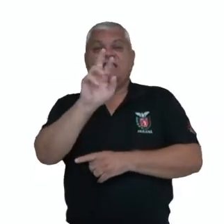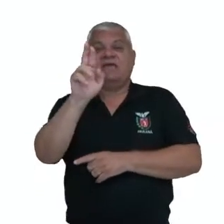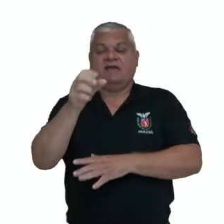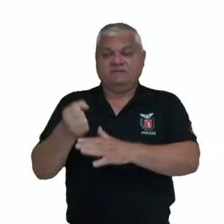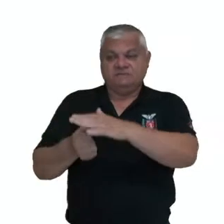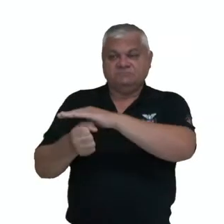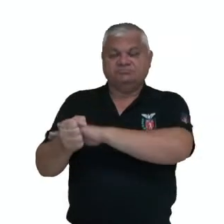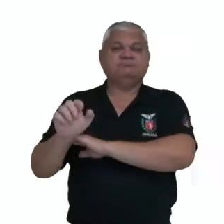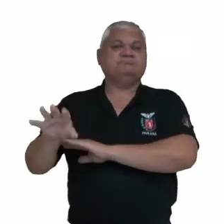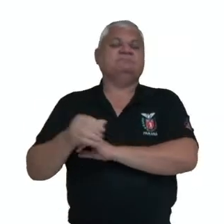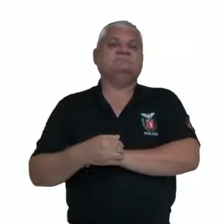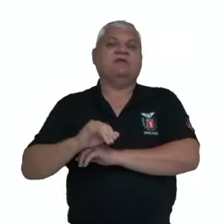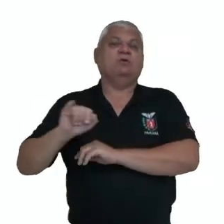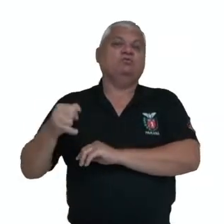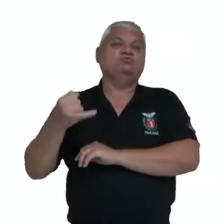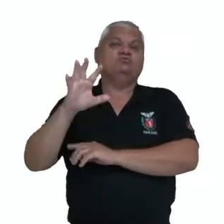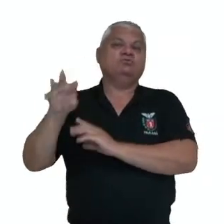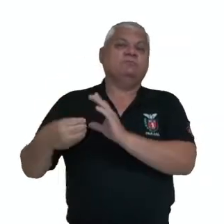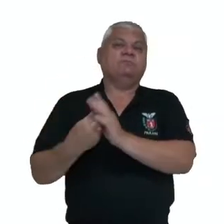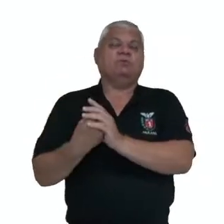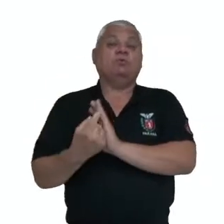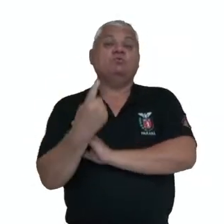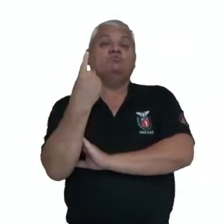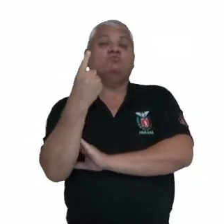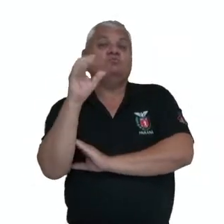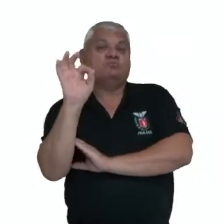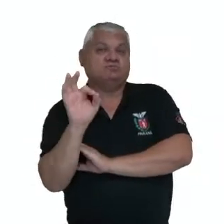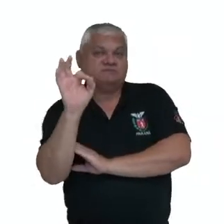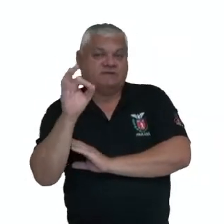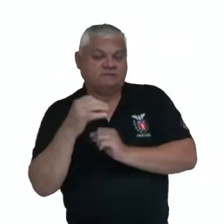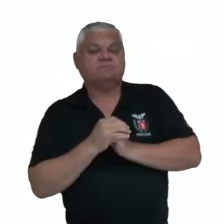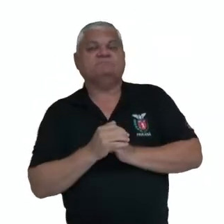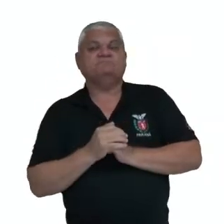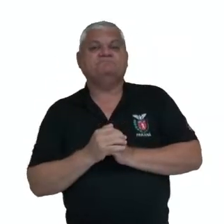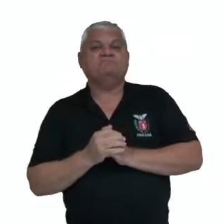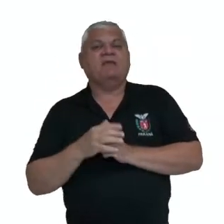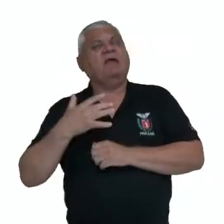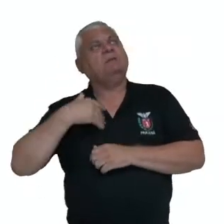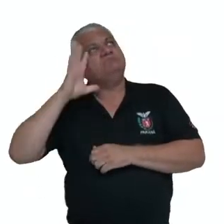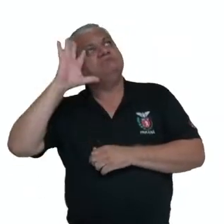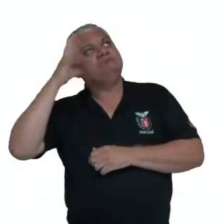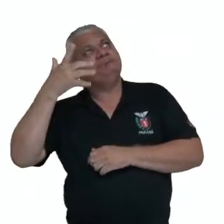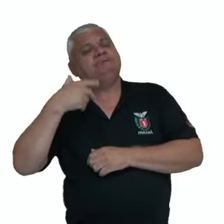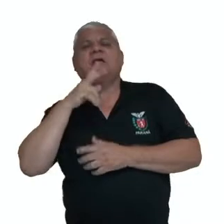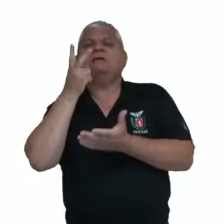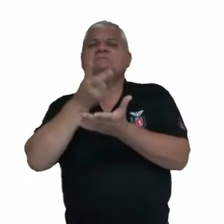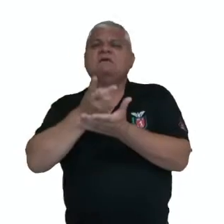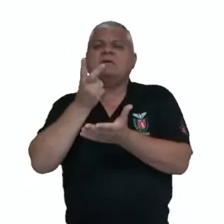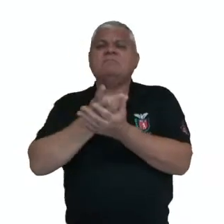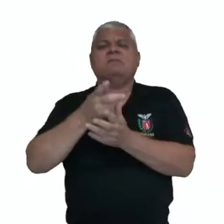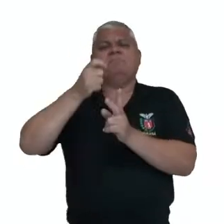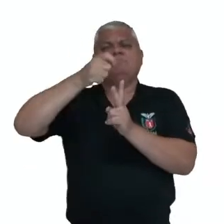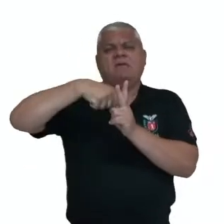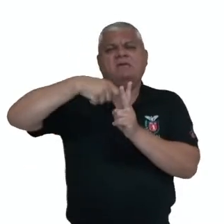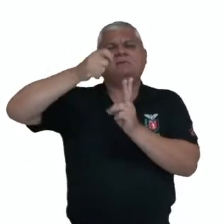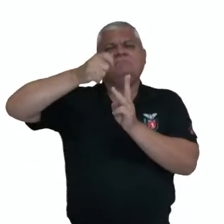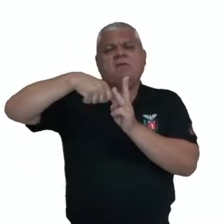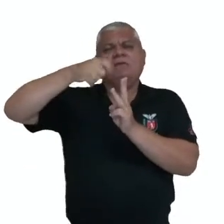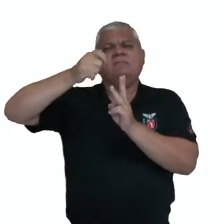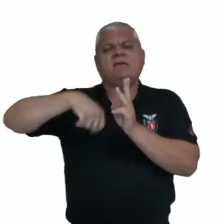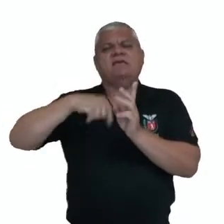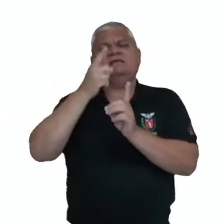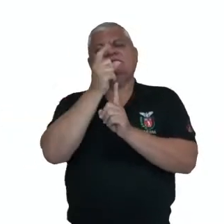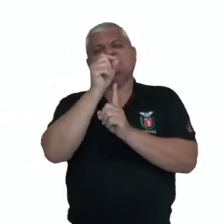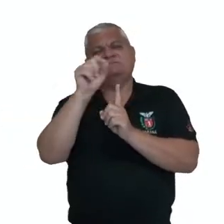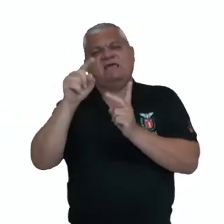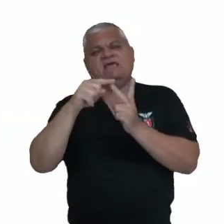composto de 1% ao mês e mais que isso, decidiu aplicar a cada mês 100 reais. Então